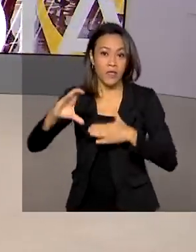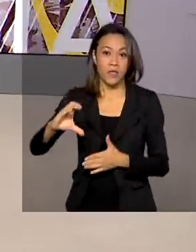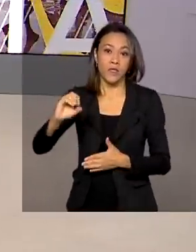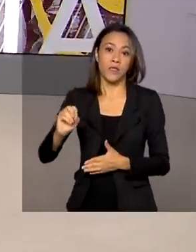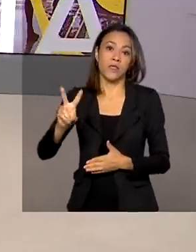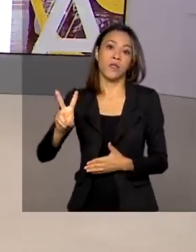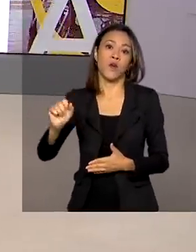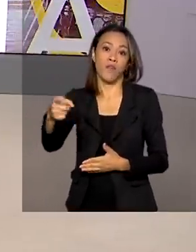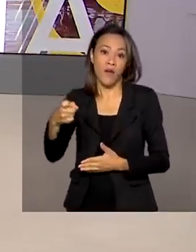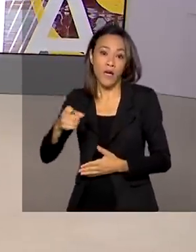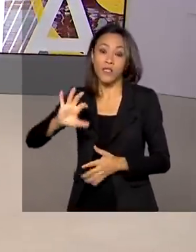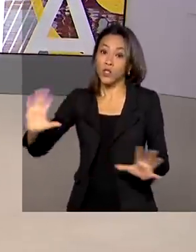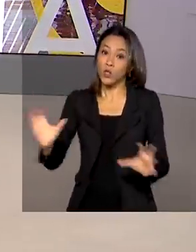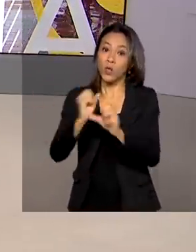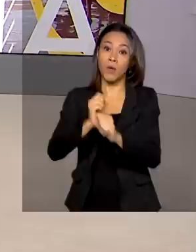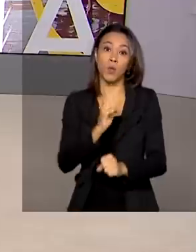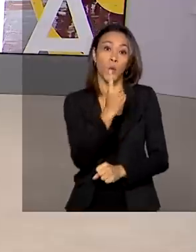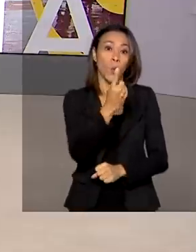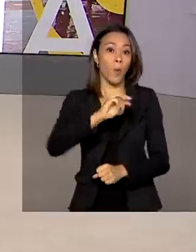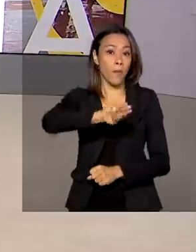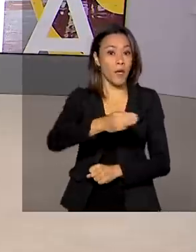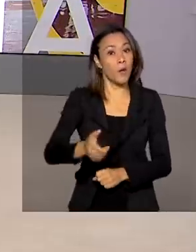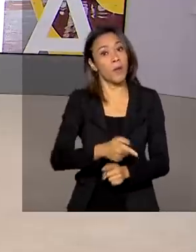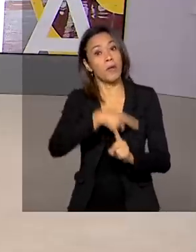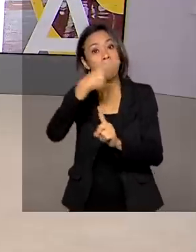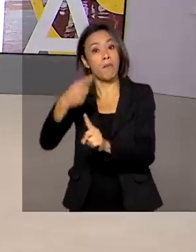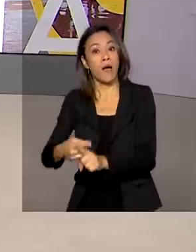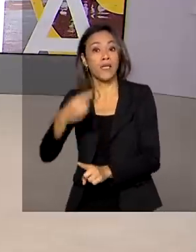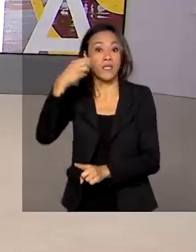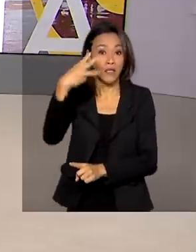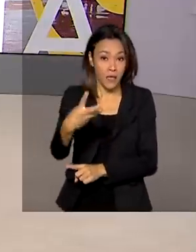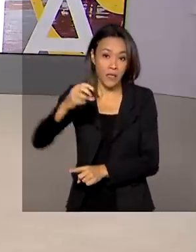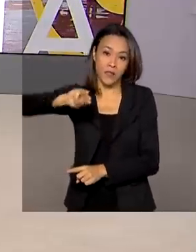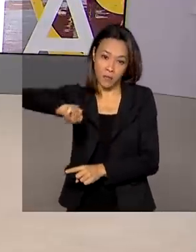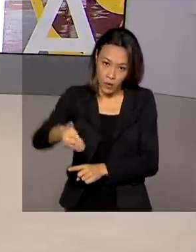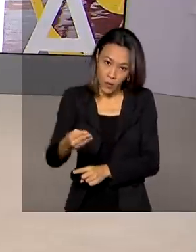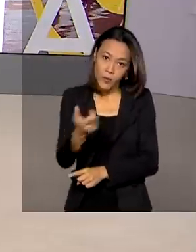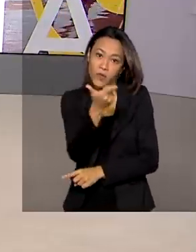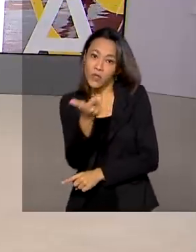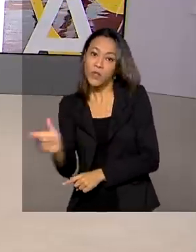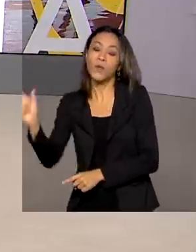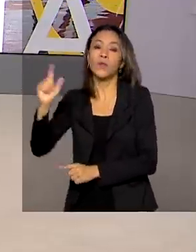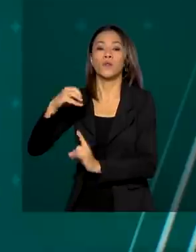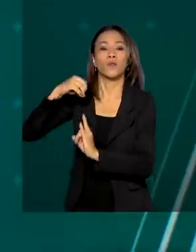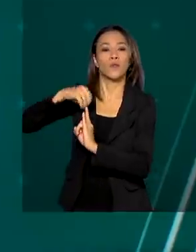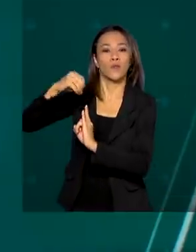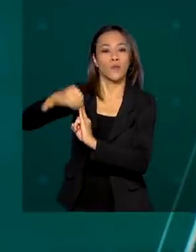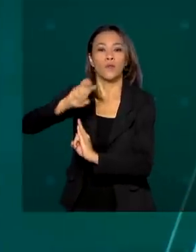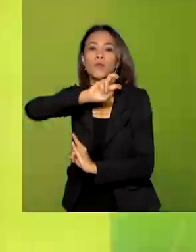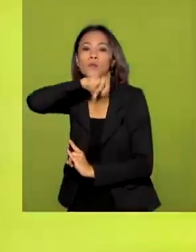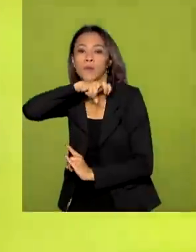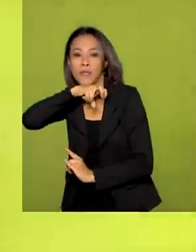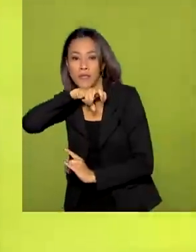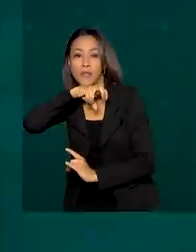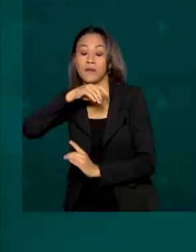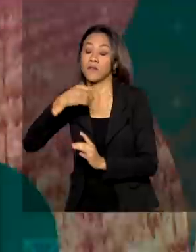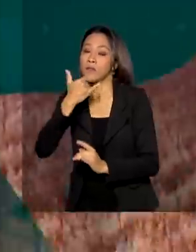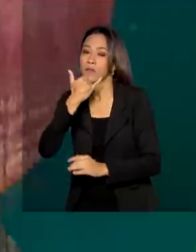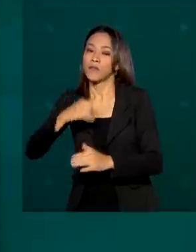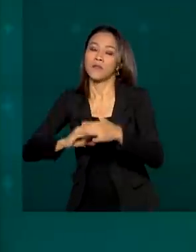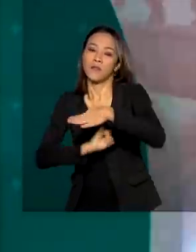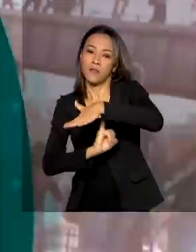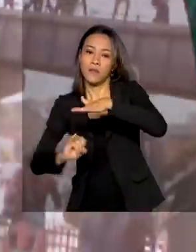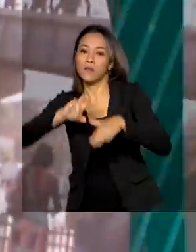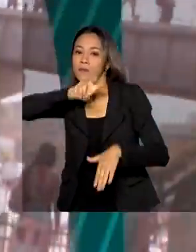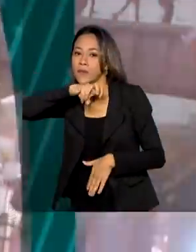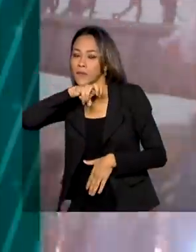milhão no total, e outras 3,2 milhões da Coronavac, do Instituto Butantan. E a Agência Nacional de Vigilância